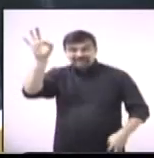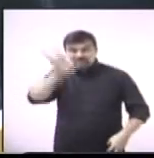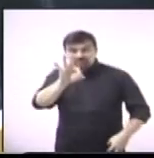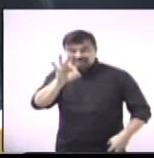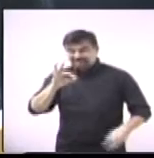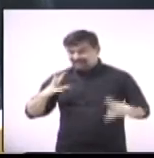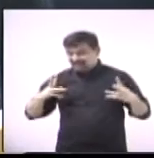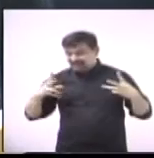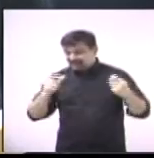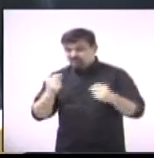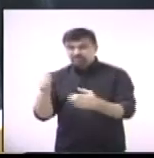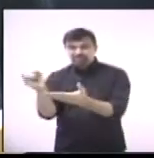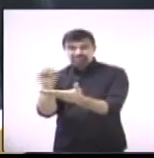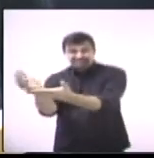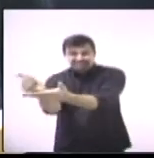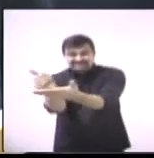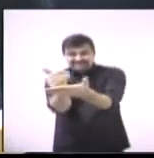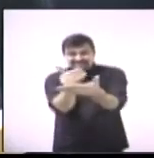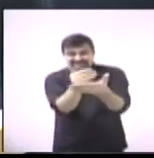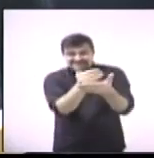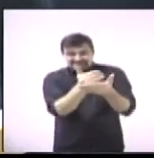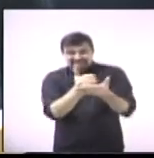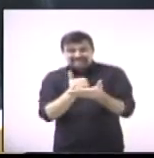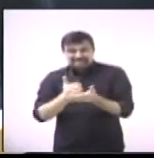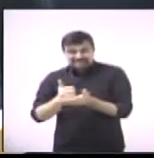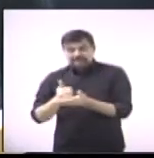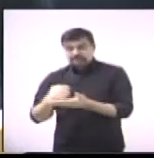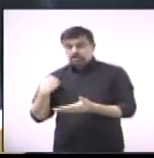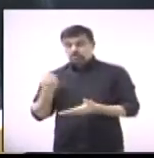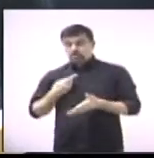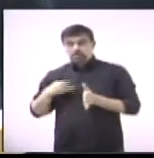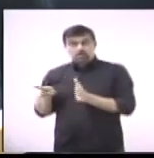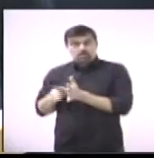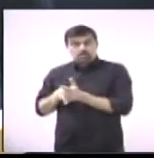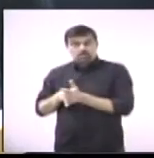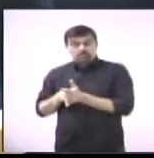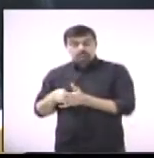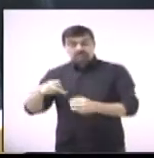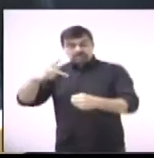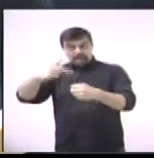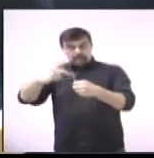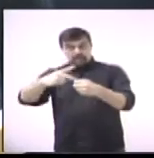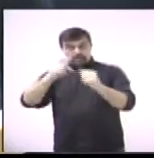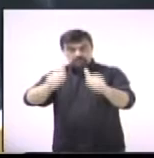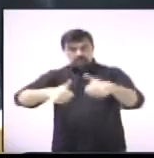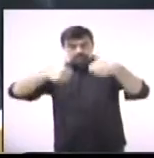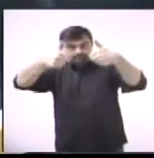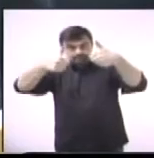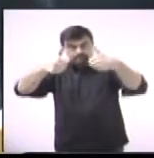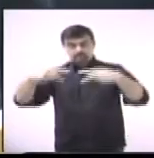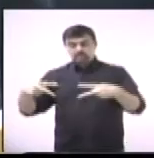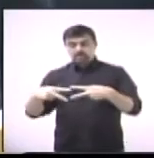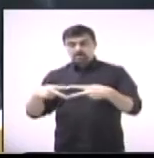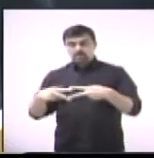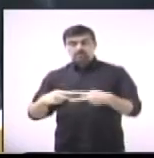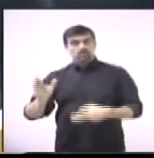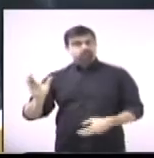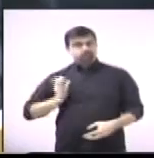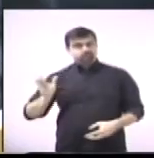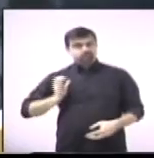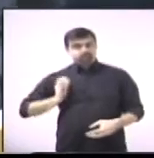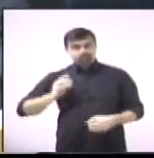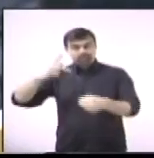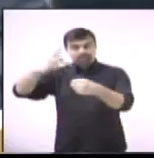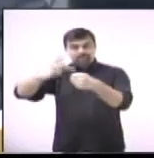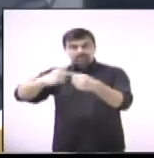toda a arrecadação do município. Então, quando a Petrobras vai bem, Paulínia tem uma boa arrecadação. Quando a